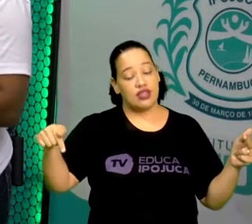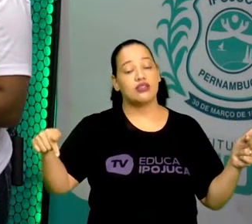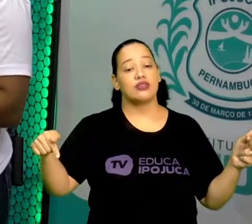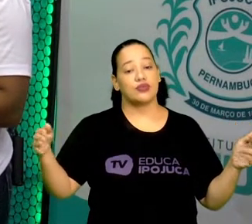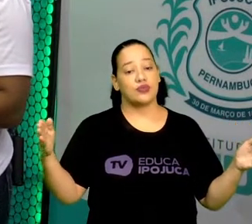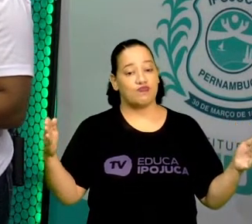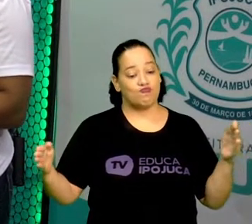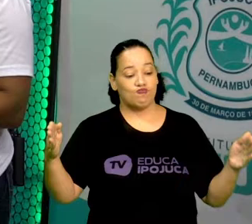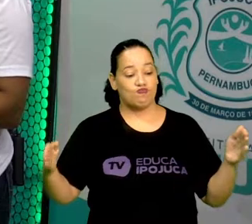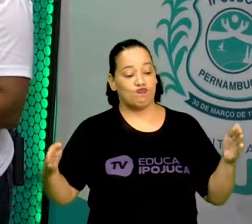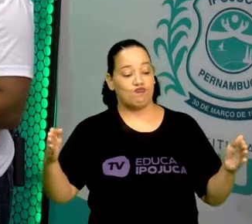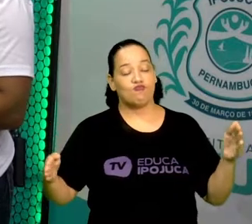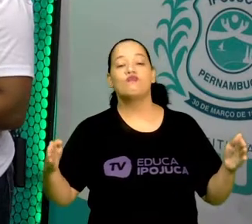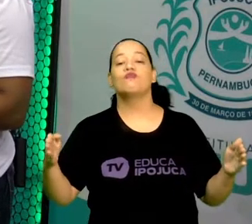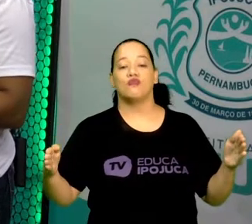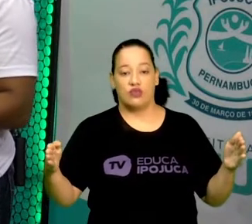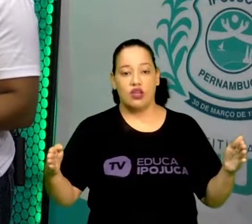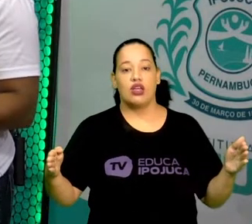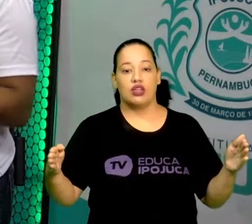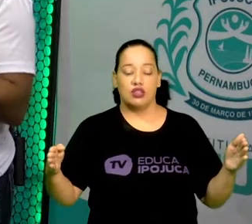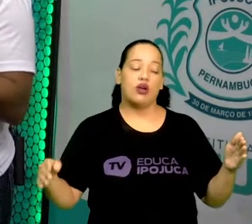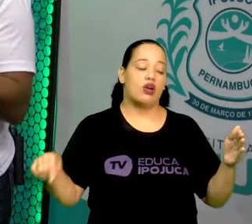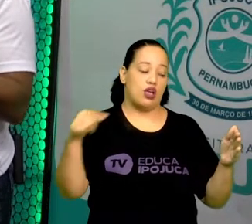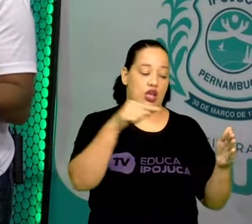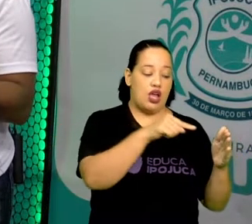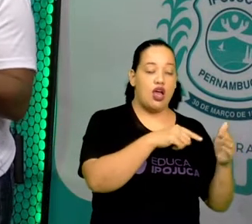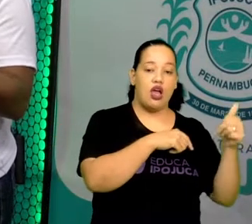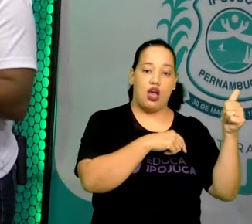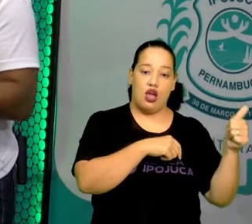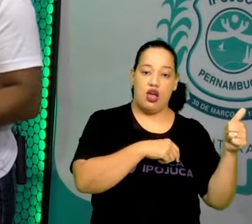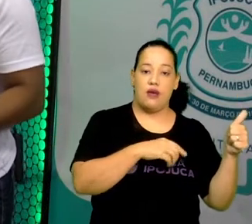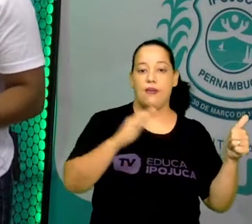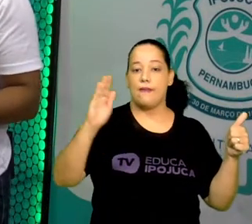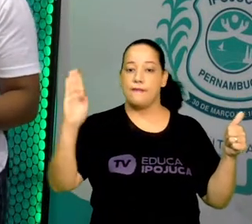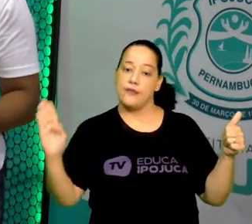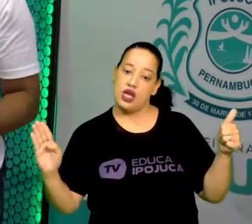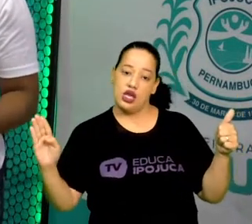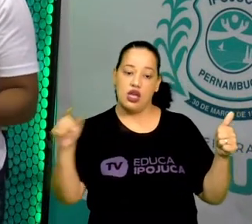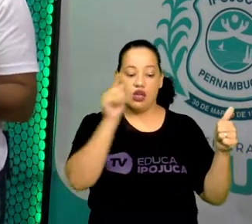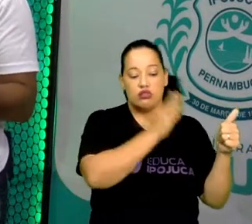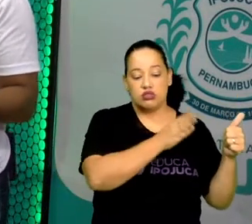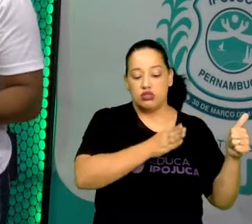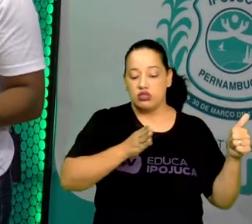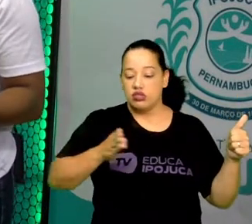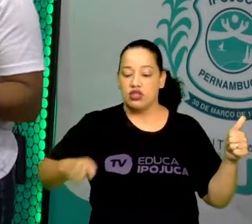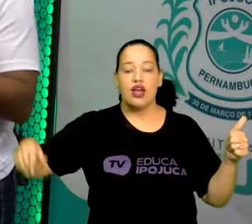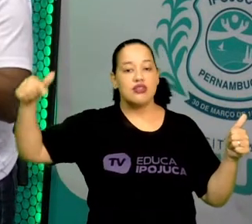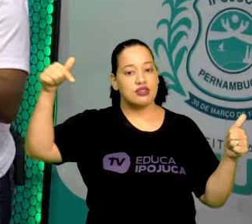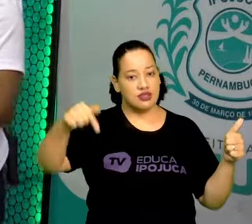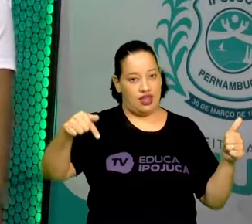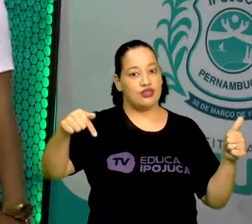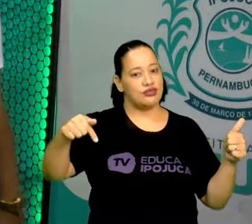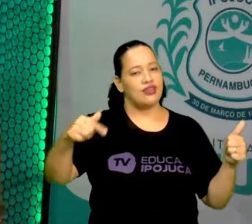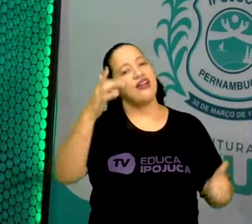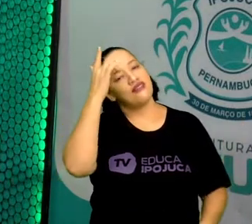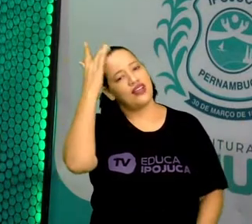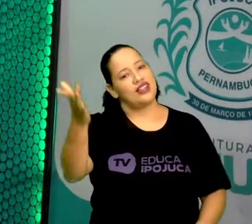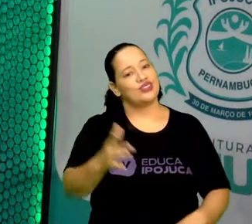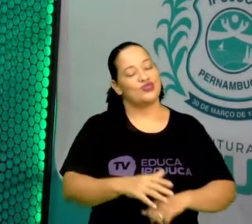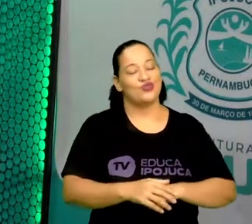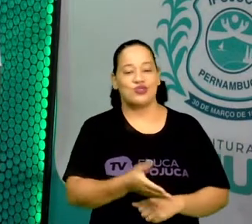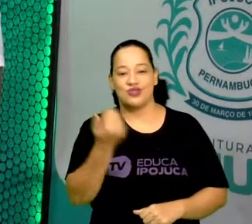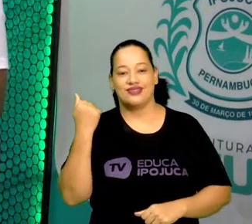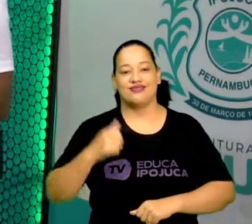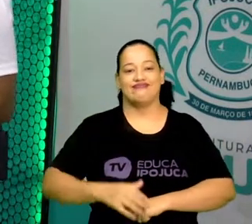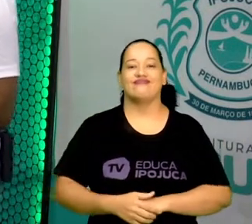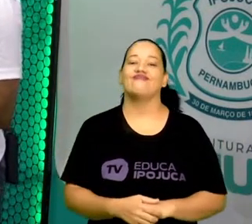Esse segmento AB tem 7 unidades de medidas. Tudo bem aí? Foi bem fácil? Vamos